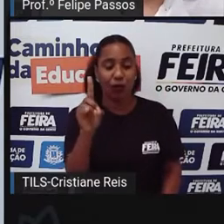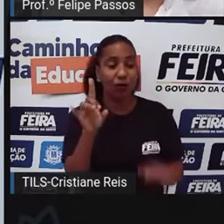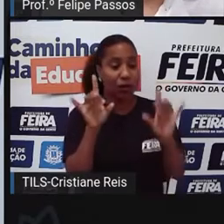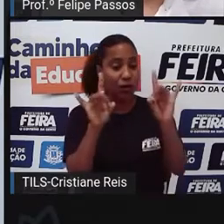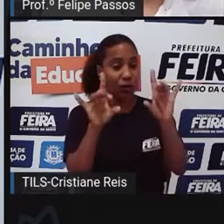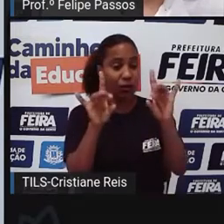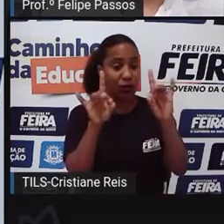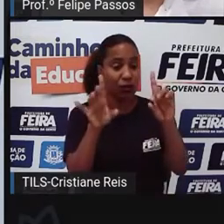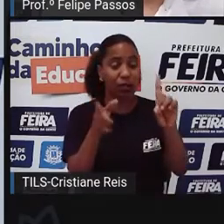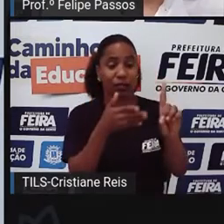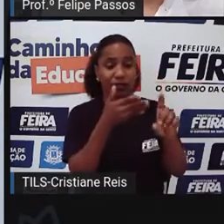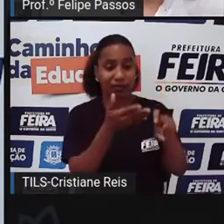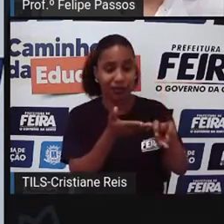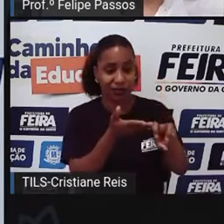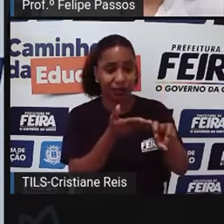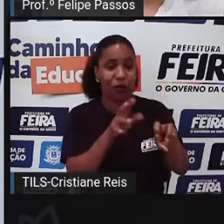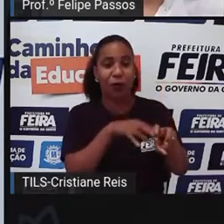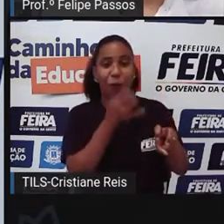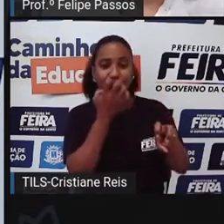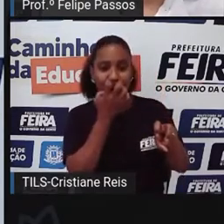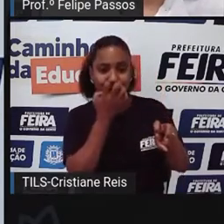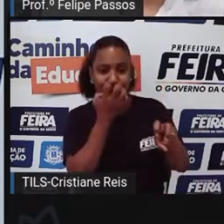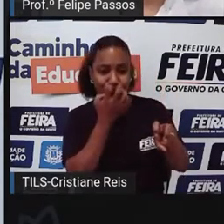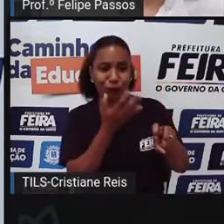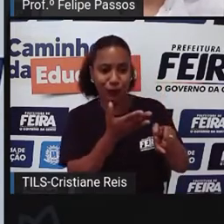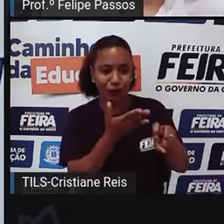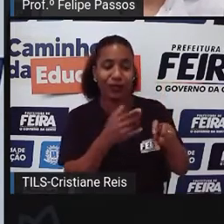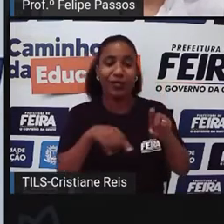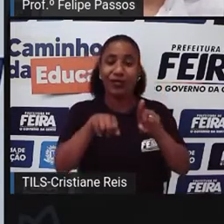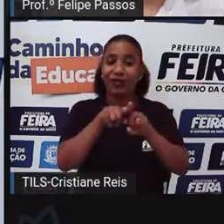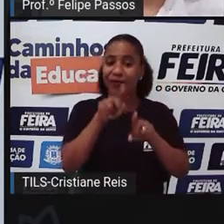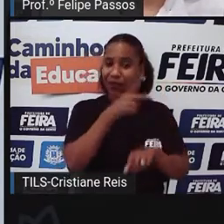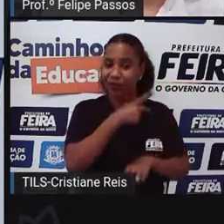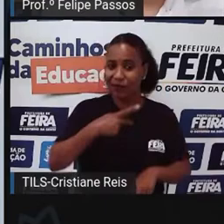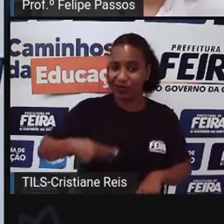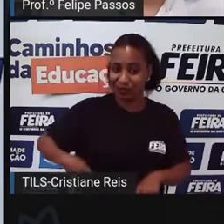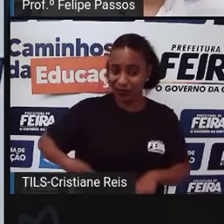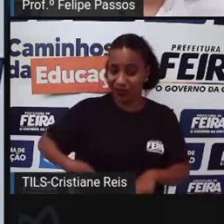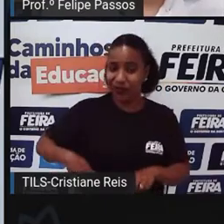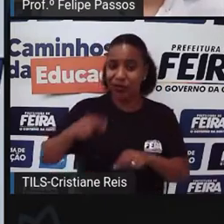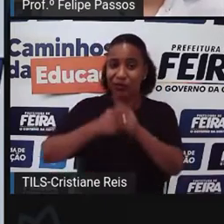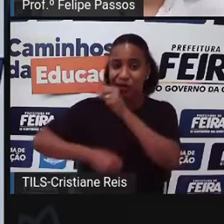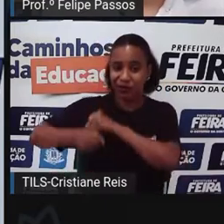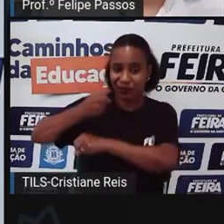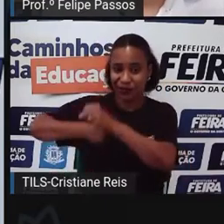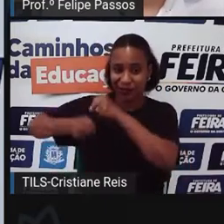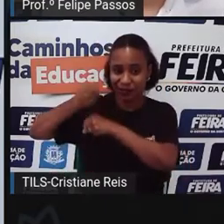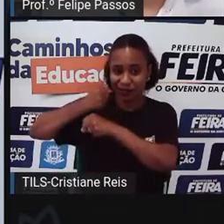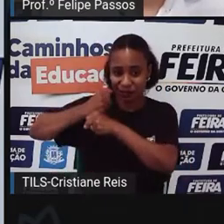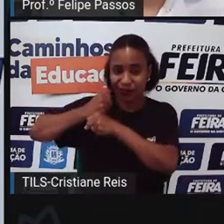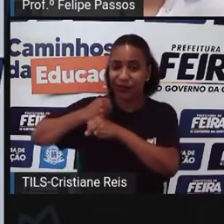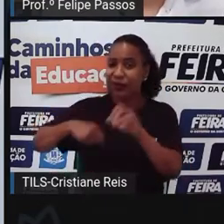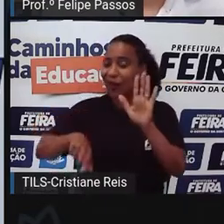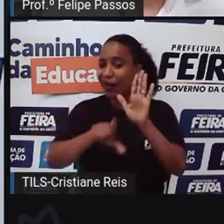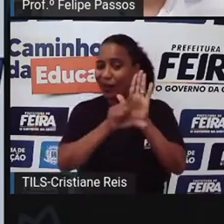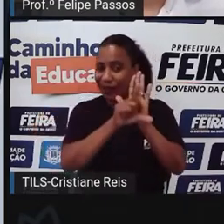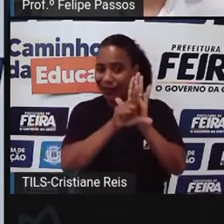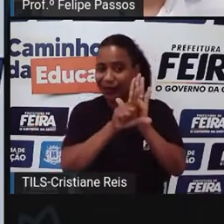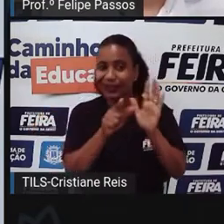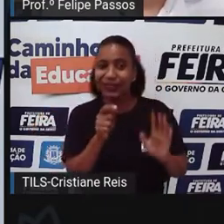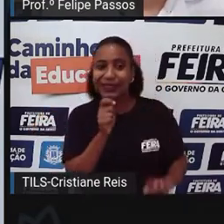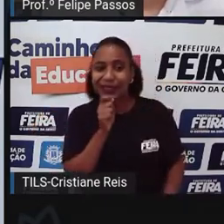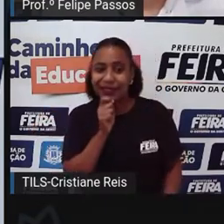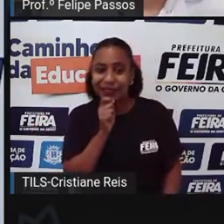sancionada Pelo presidente O ano passado Ela já está em vigor Então é lei Gente Não é uma questão De